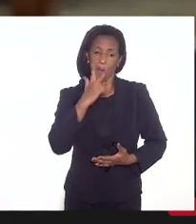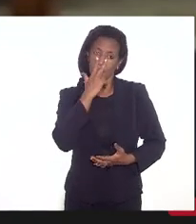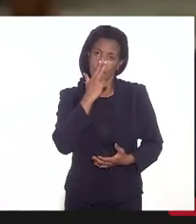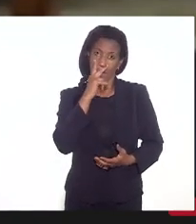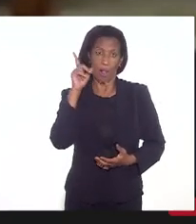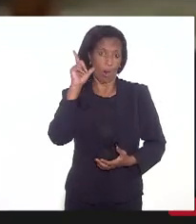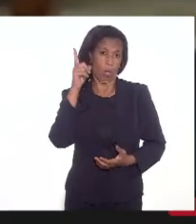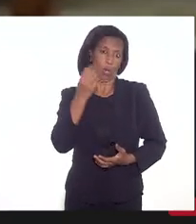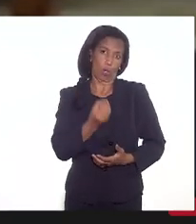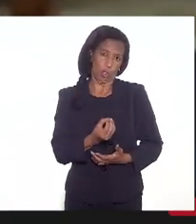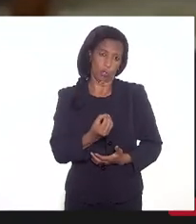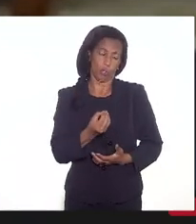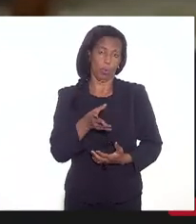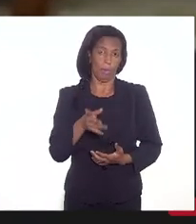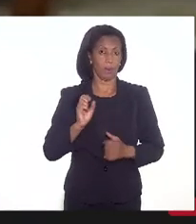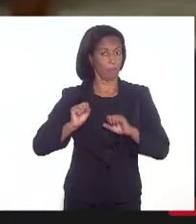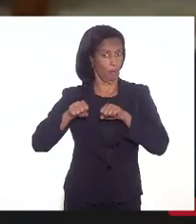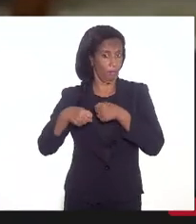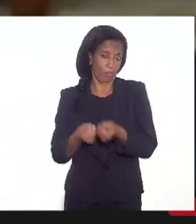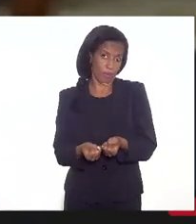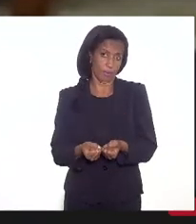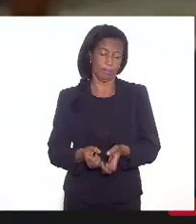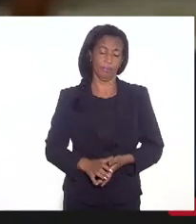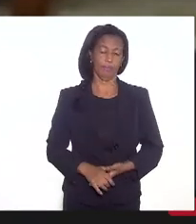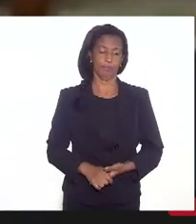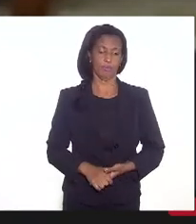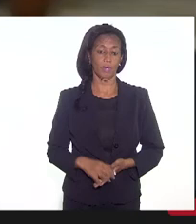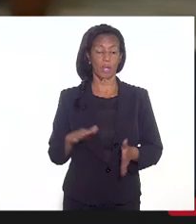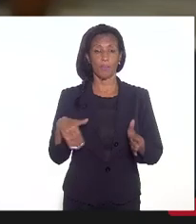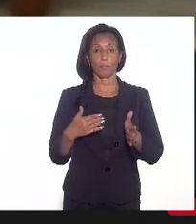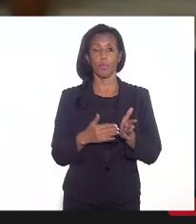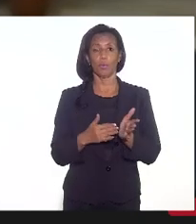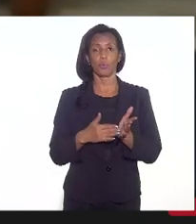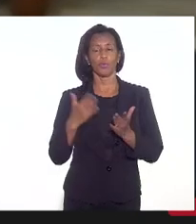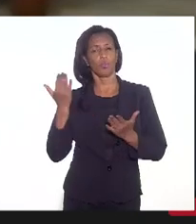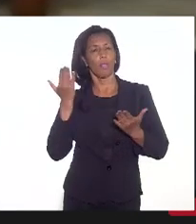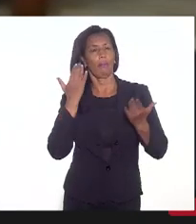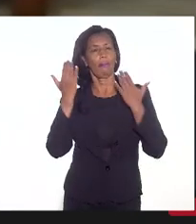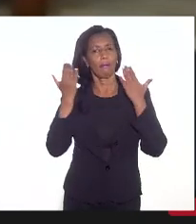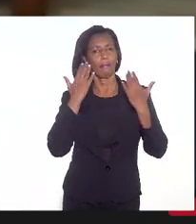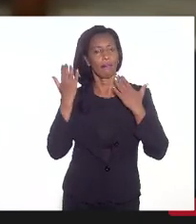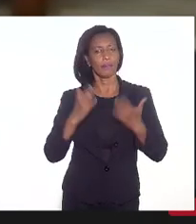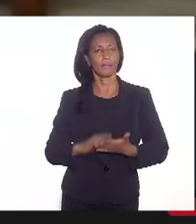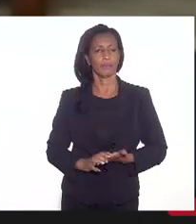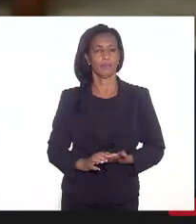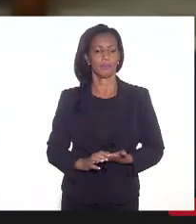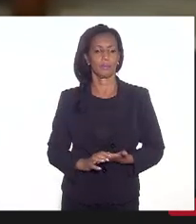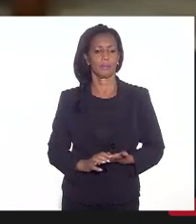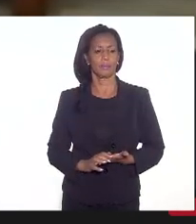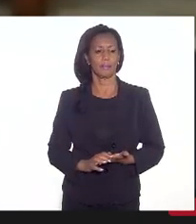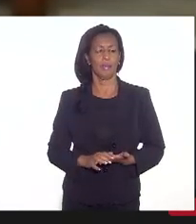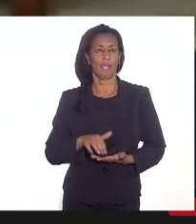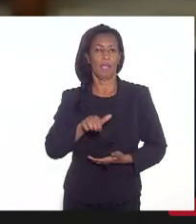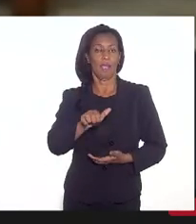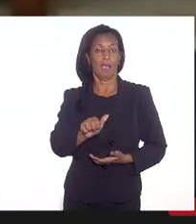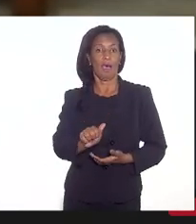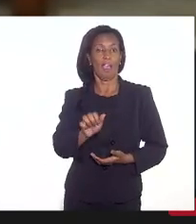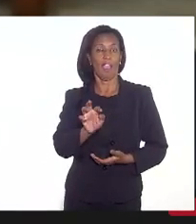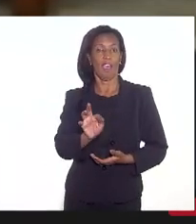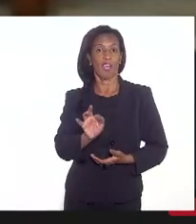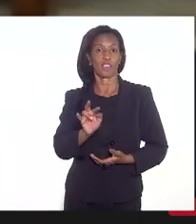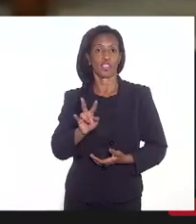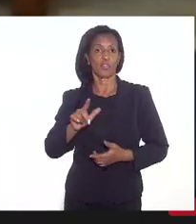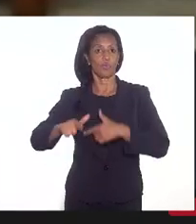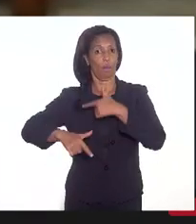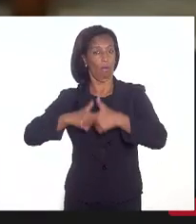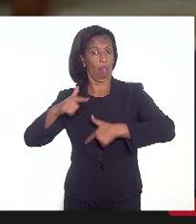lógico, mas é bom reforçar. Por último, com relação a eventuais ativos que o Estado tem,